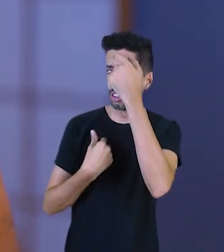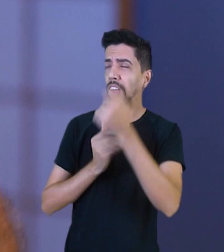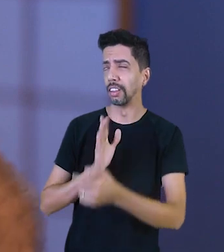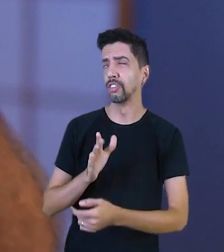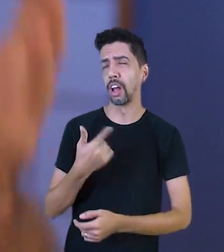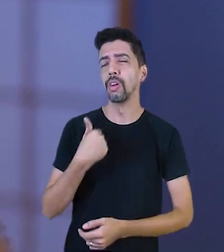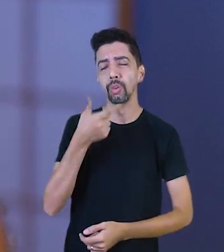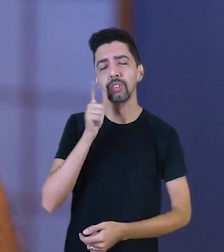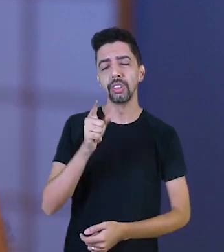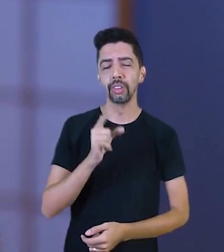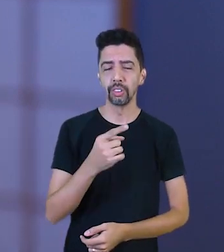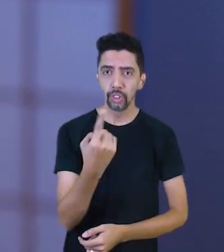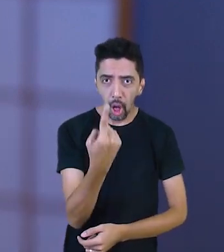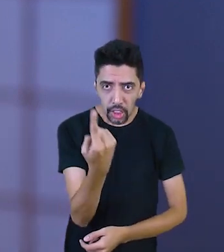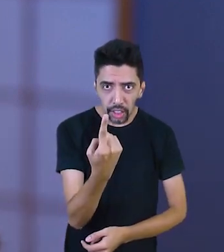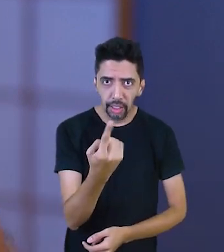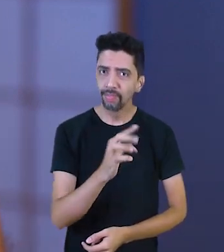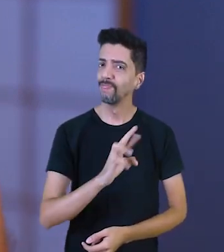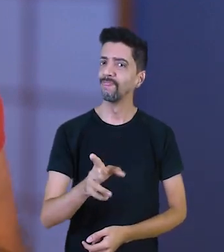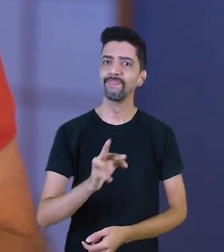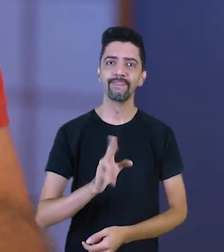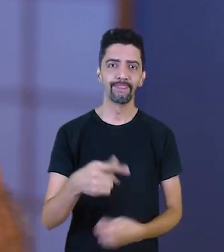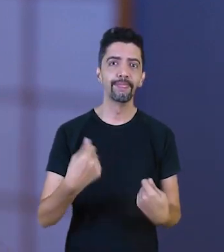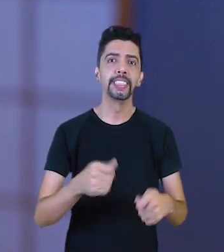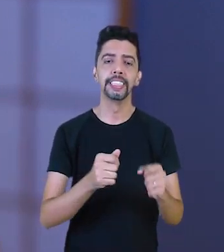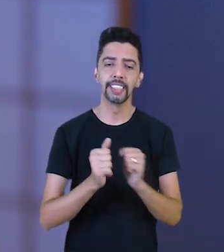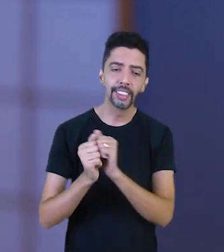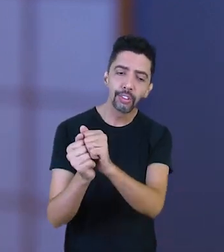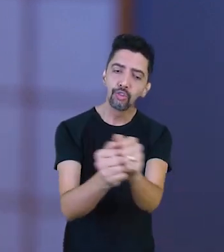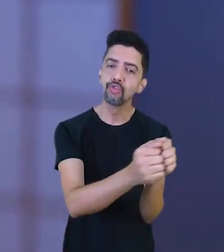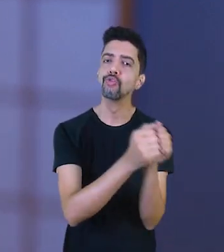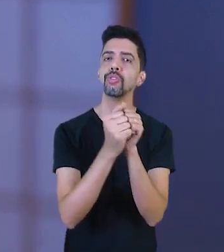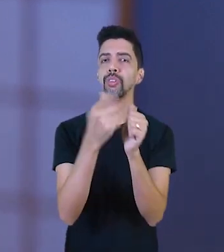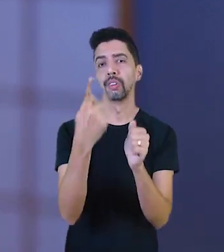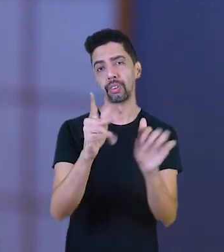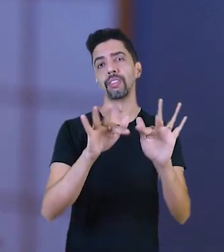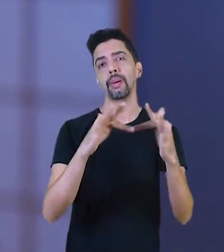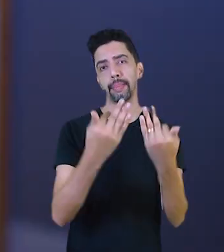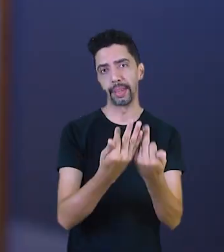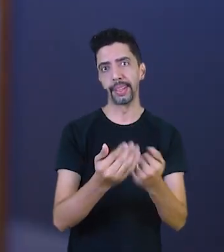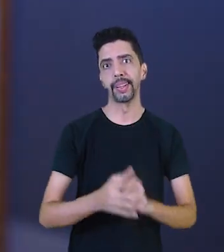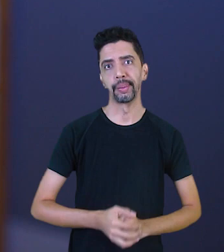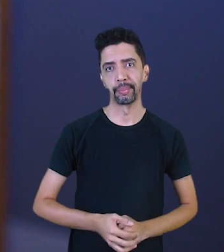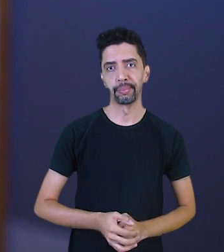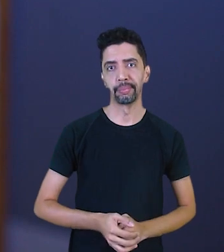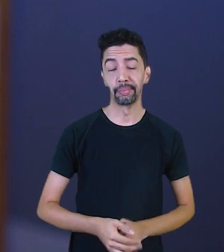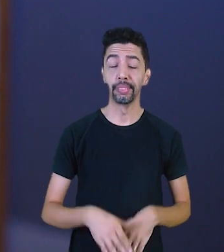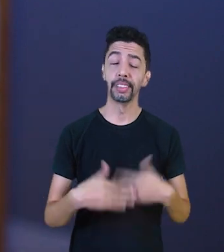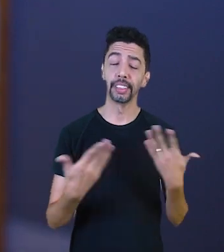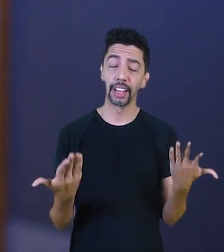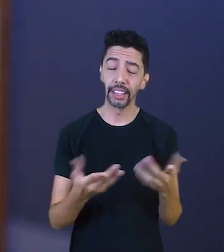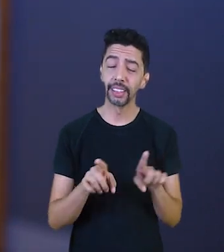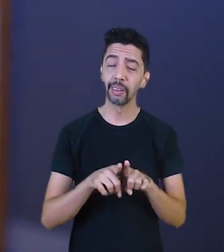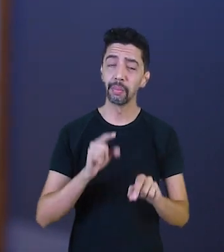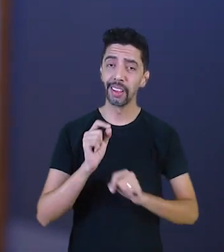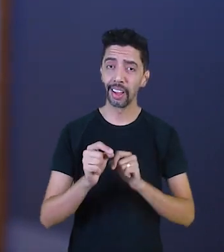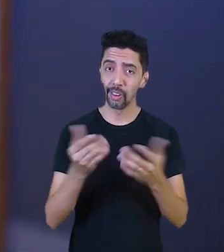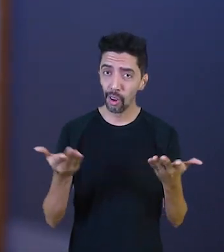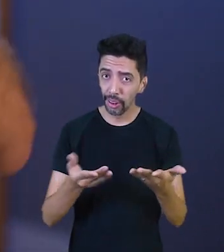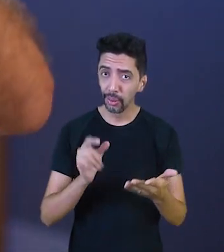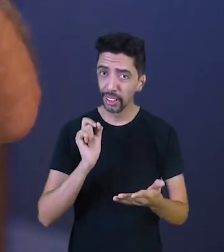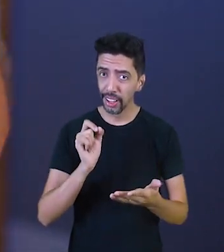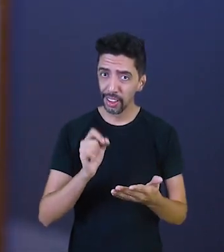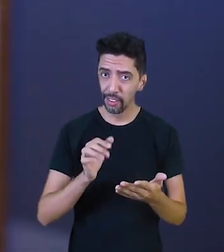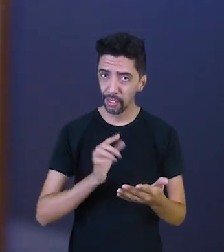familiar é imprescindível para uma gestão de dívidas, inclusive, saudáveis. E para fechar esse vídeo, esse quinto